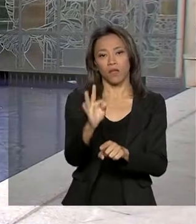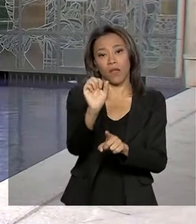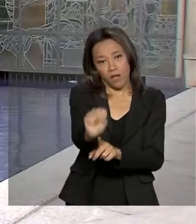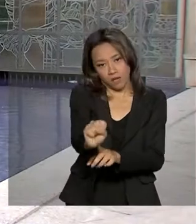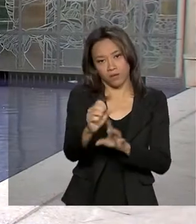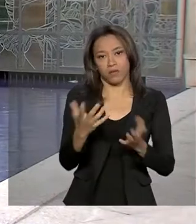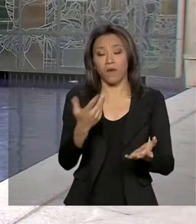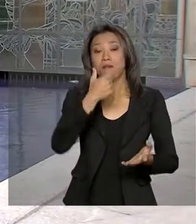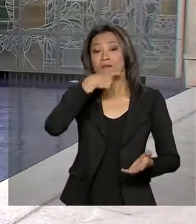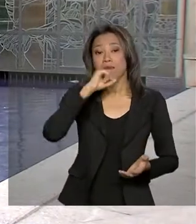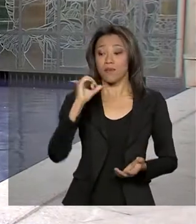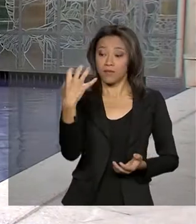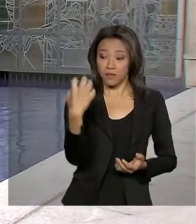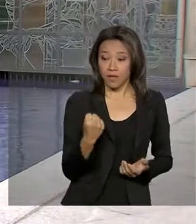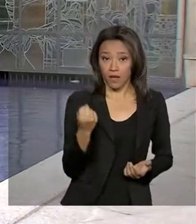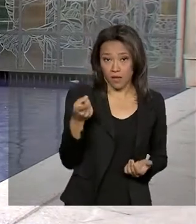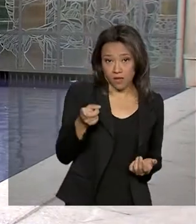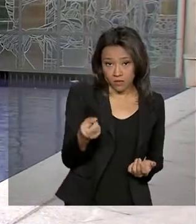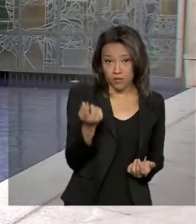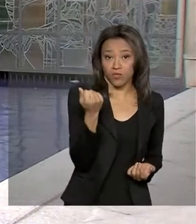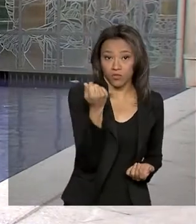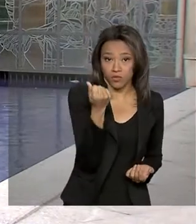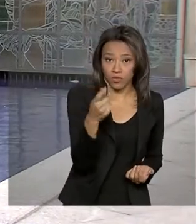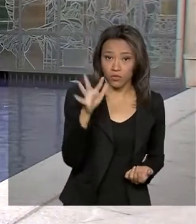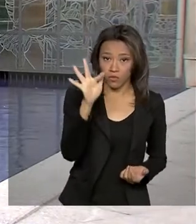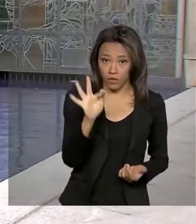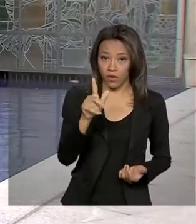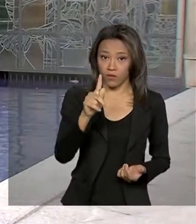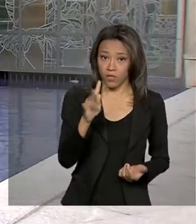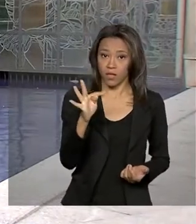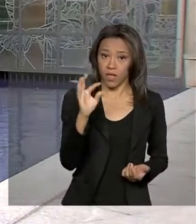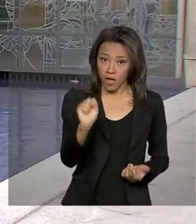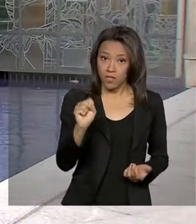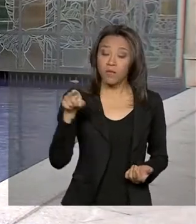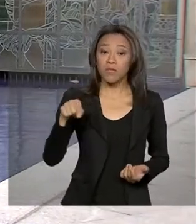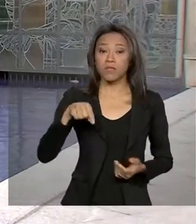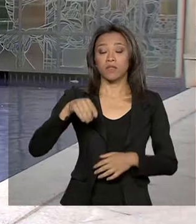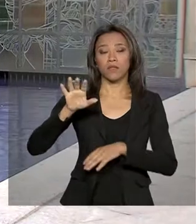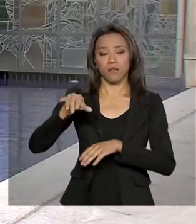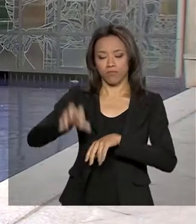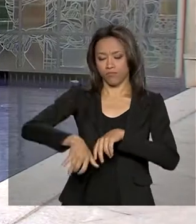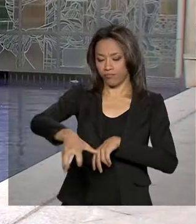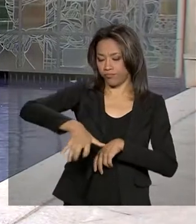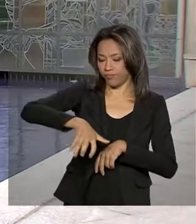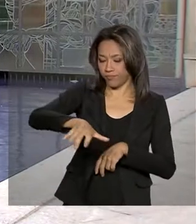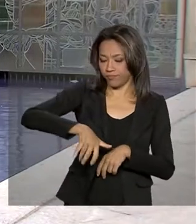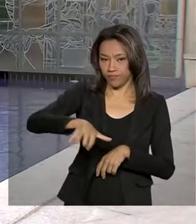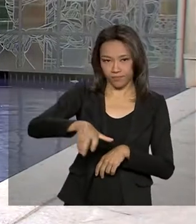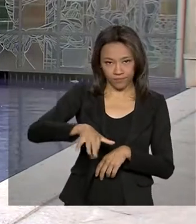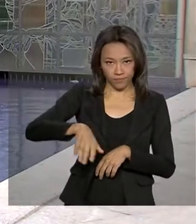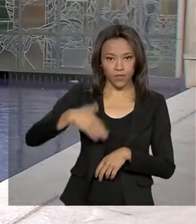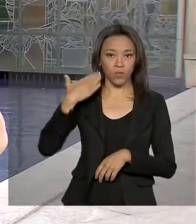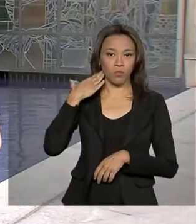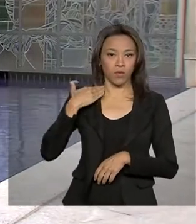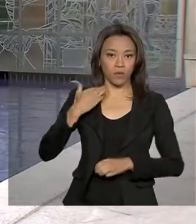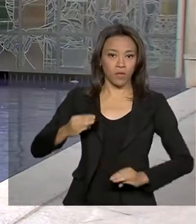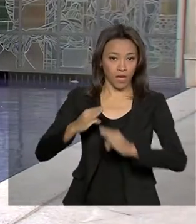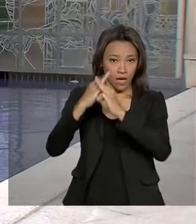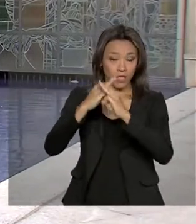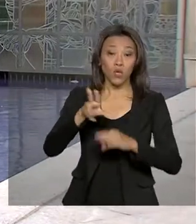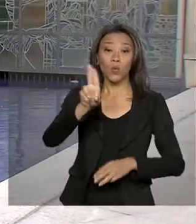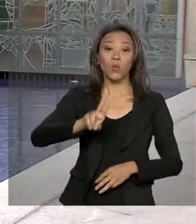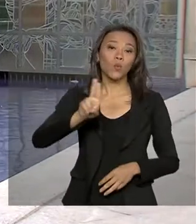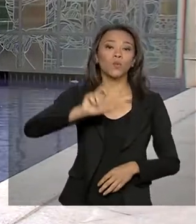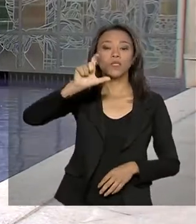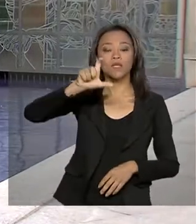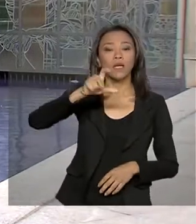repetindo, quem for sacar esses valores, eles devem ir até um terminal de autoatendimento da Caixa usando apenas a senha do